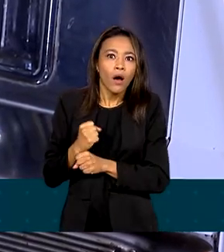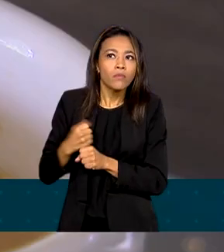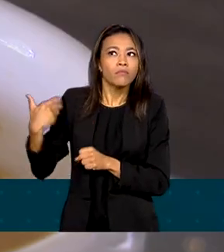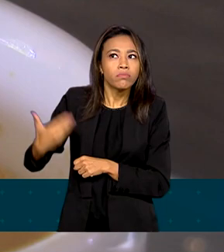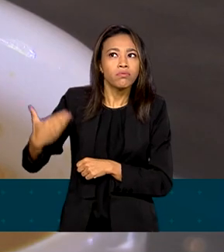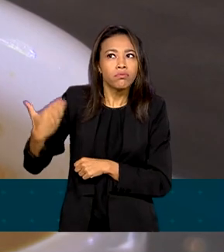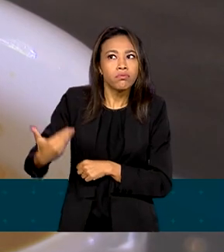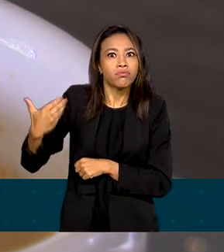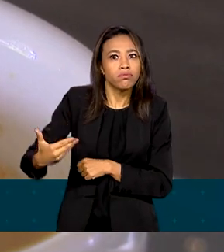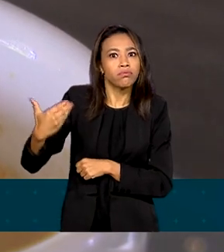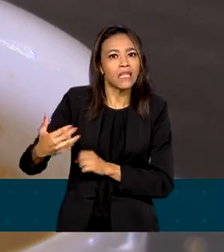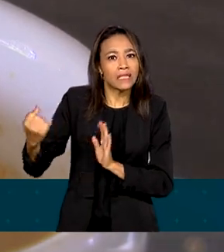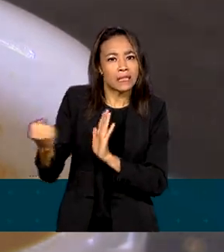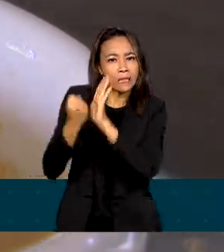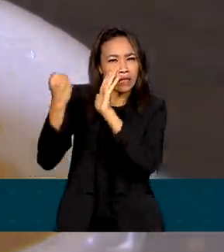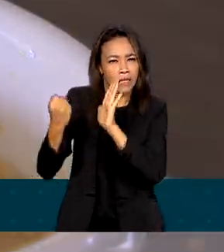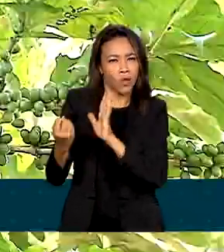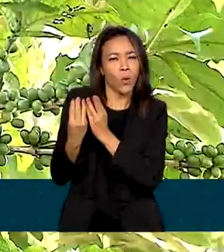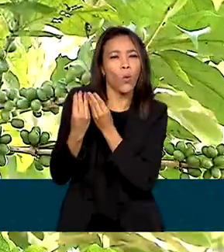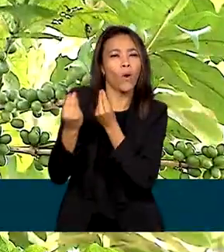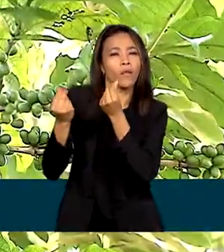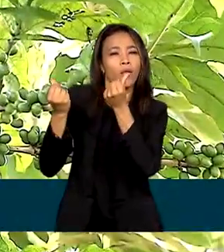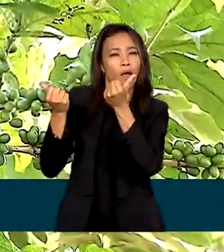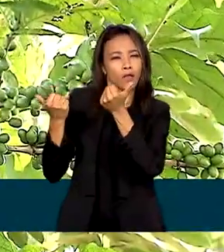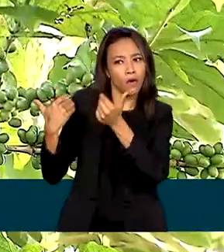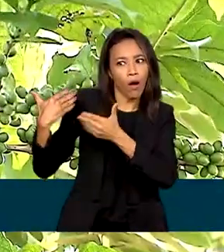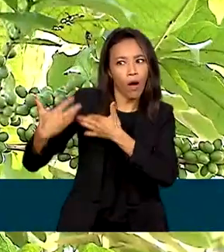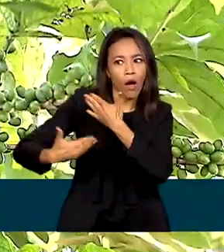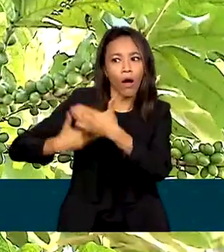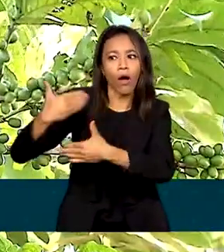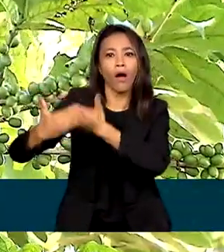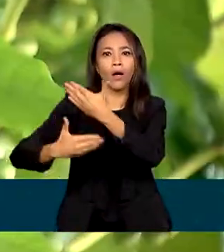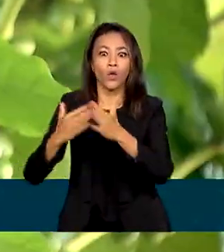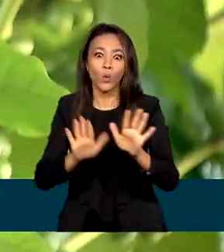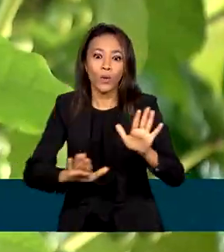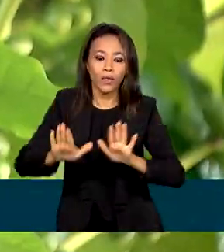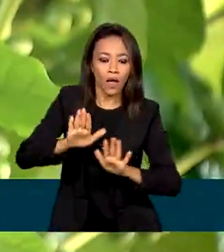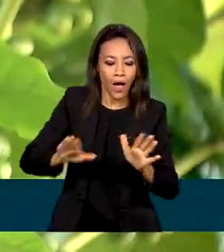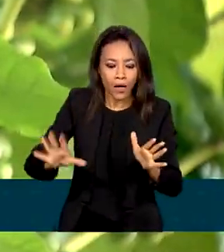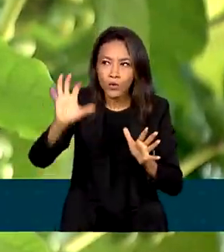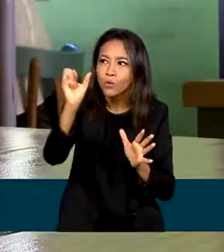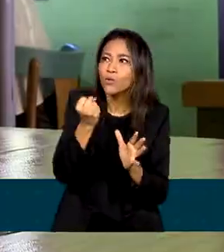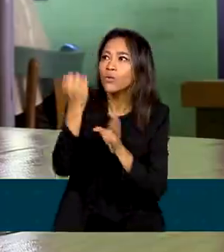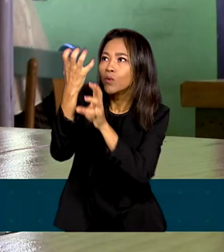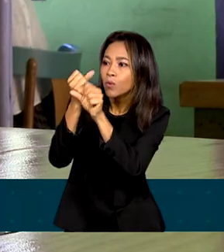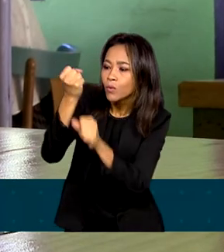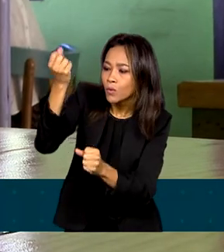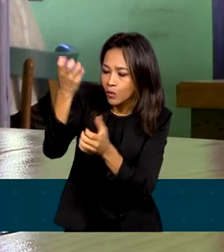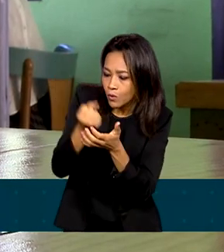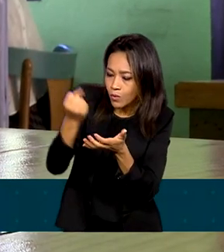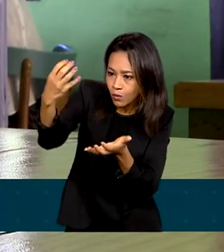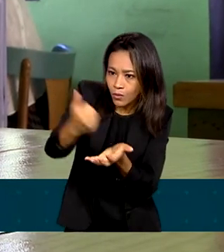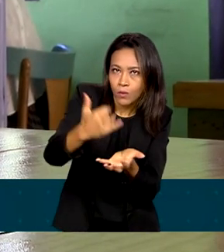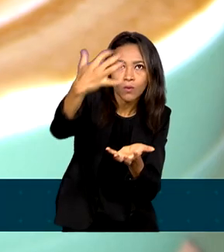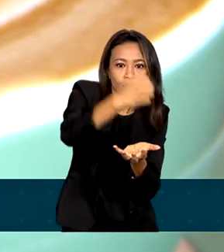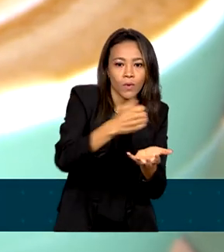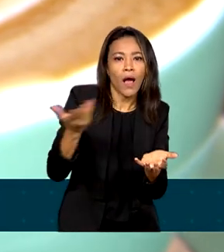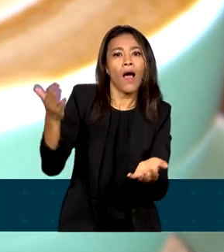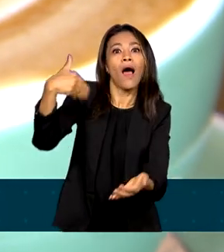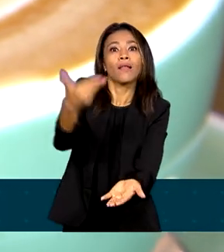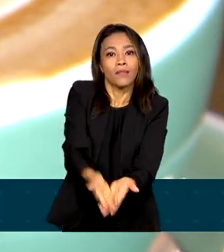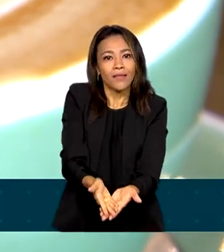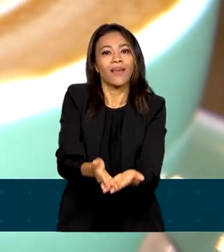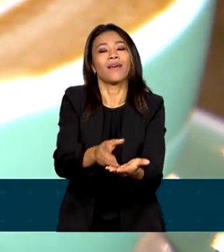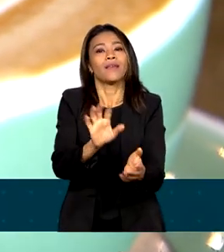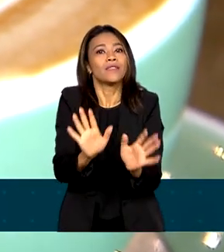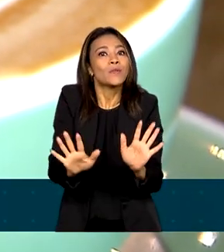nome e selos de qualificação. E o cuidado com os grãos vai da plantação até a hora de servir. E o